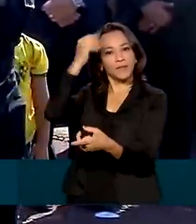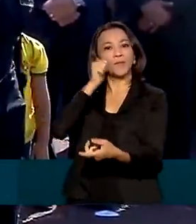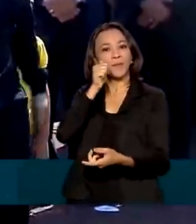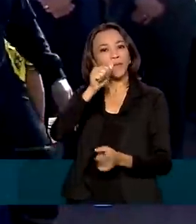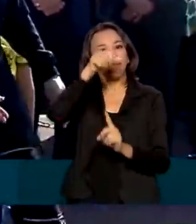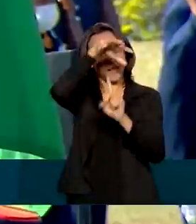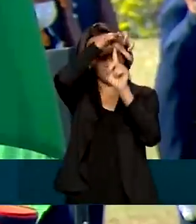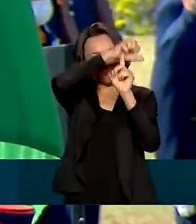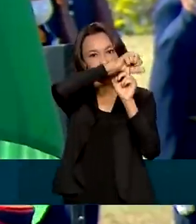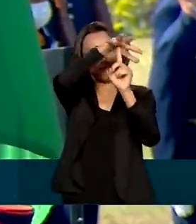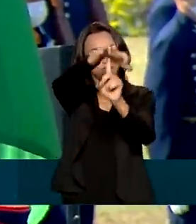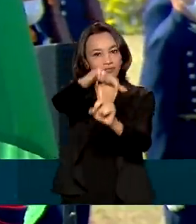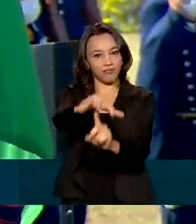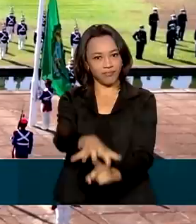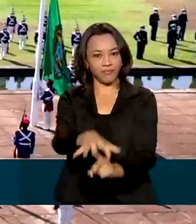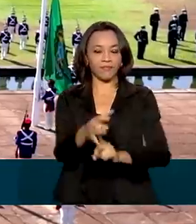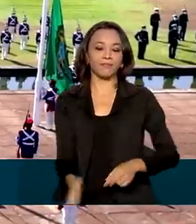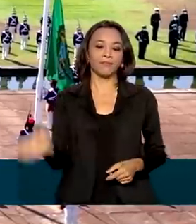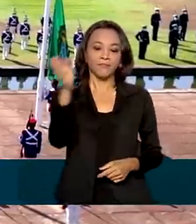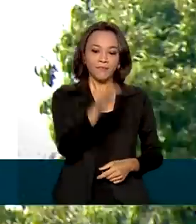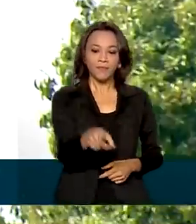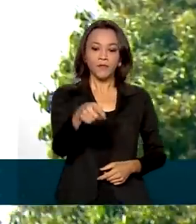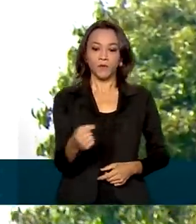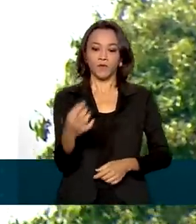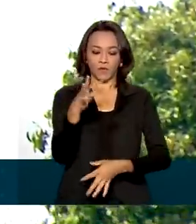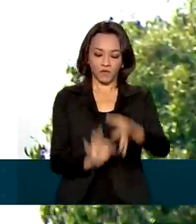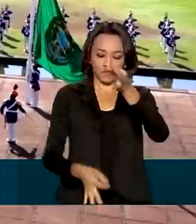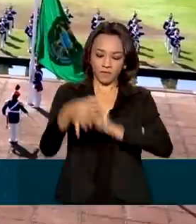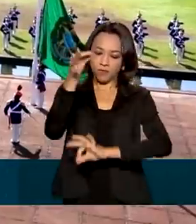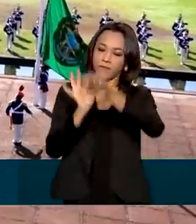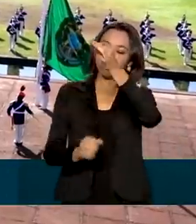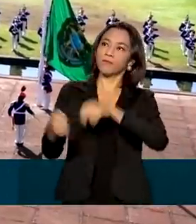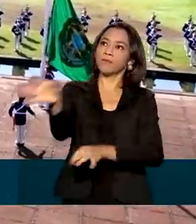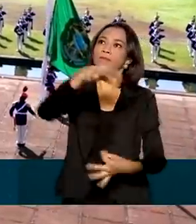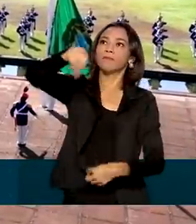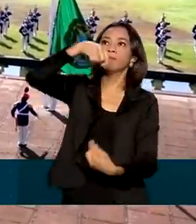paraquedista. O pavilhão nacional foi hasteado logo depois.